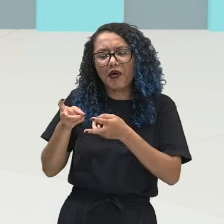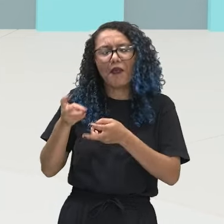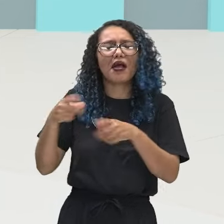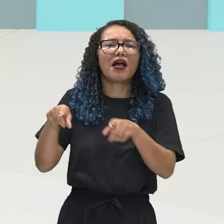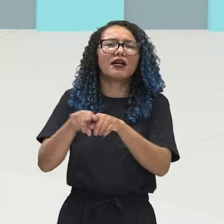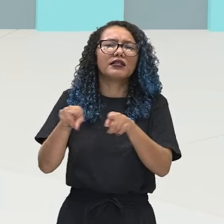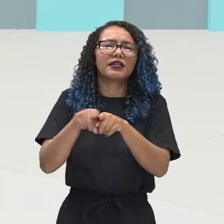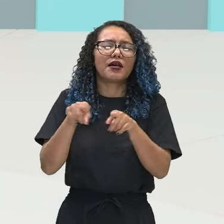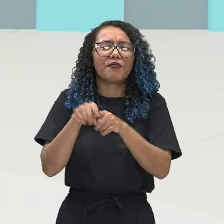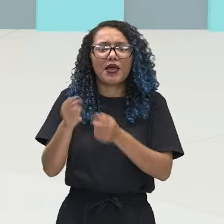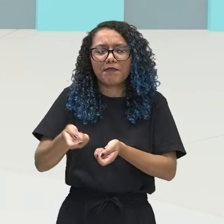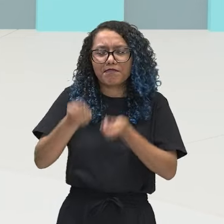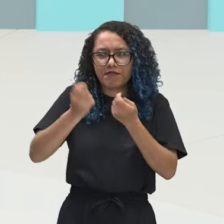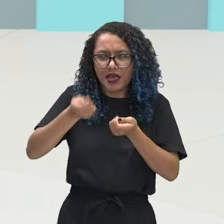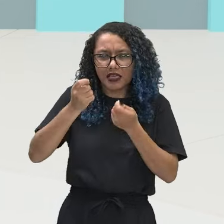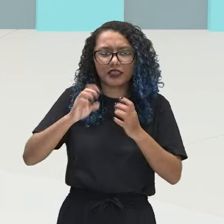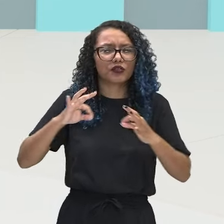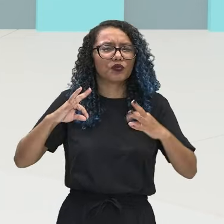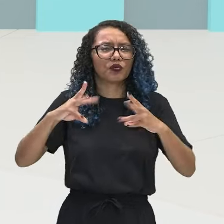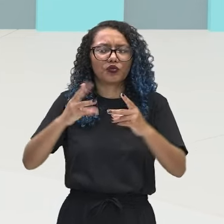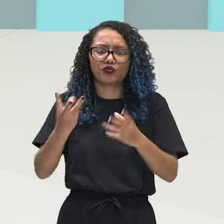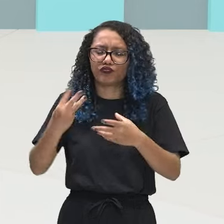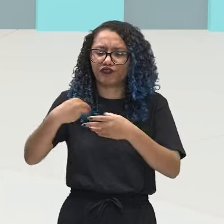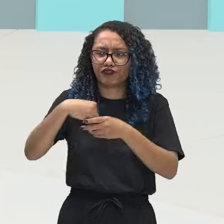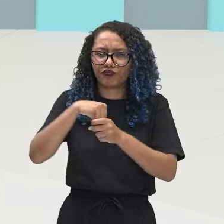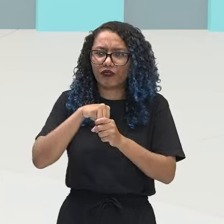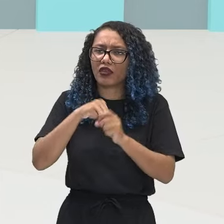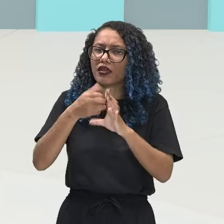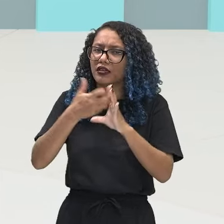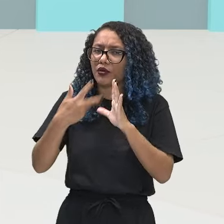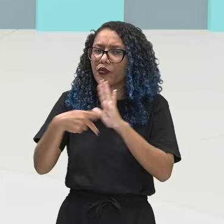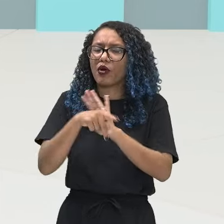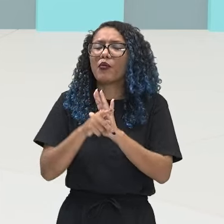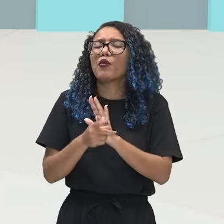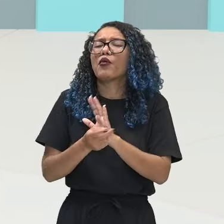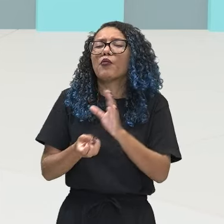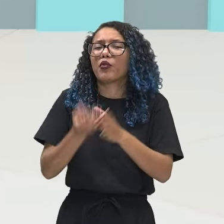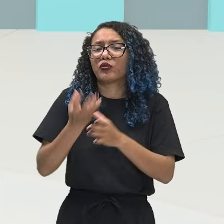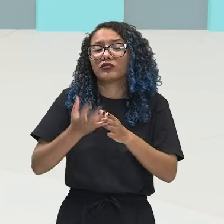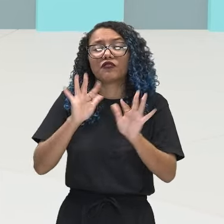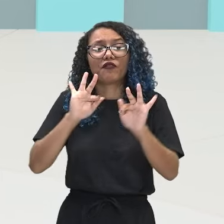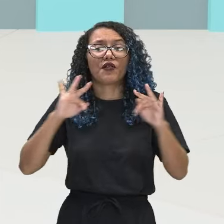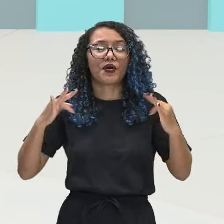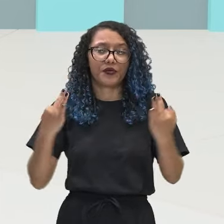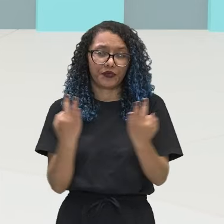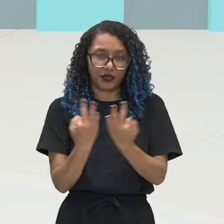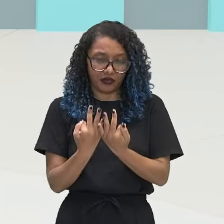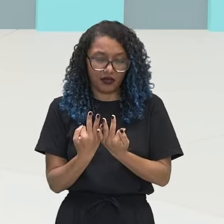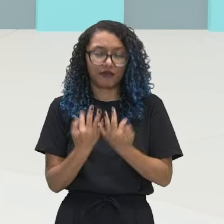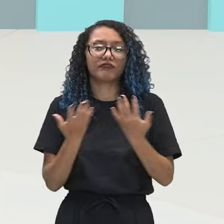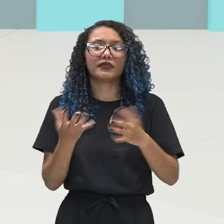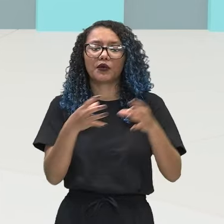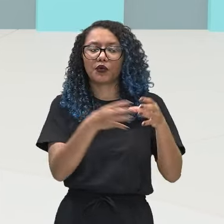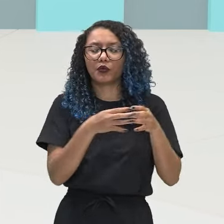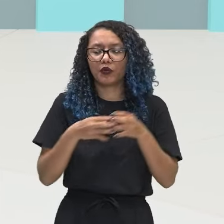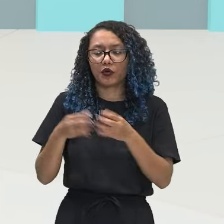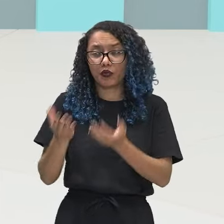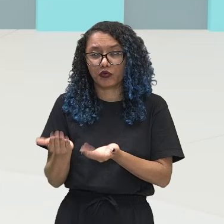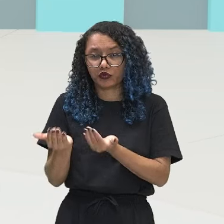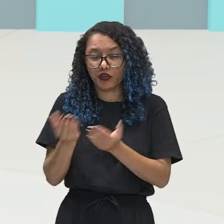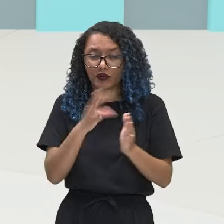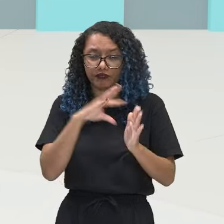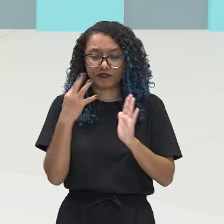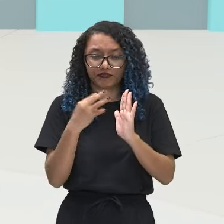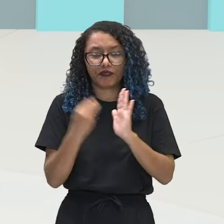da produção familiar. Então, juventudes amazônicas só podem ser compreendidas na